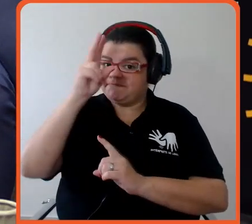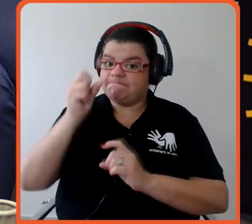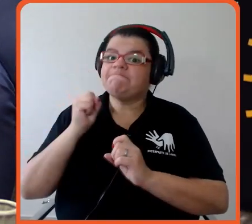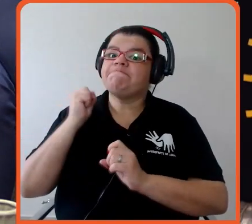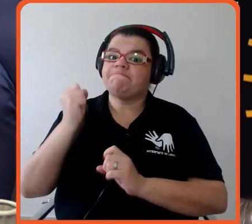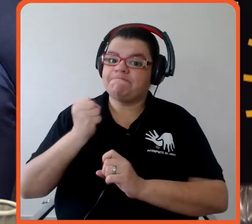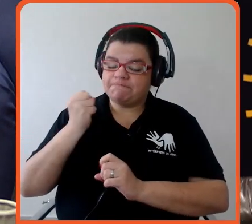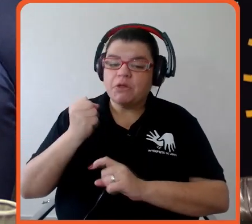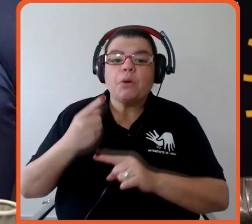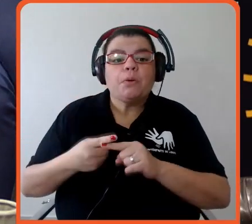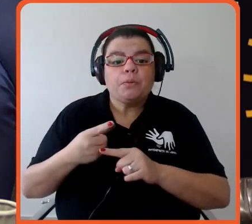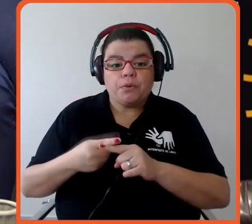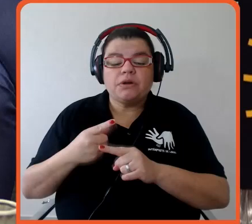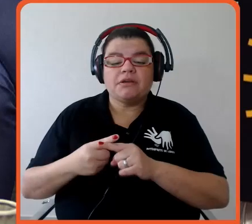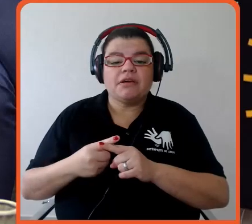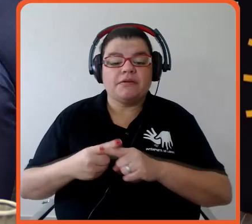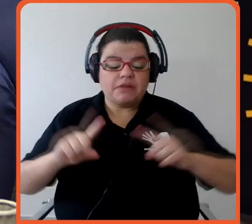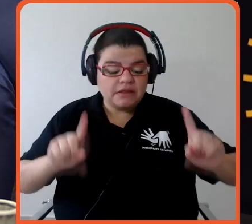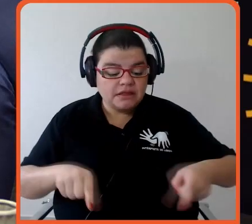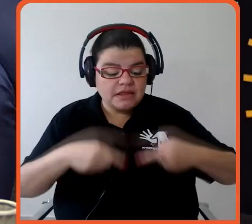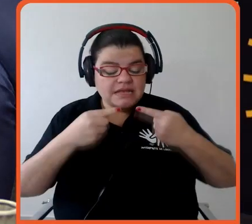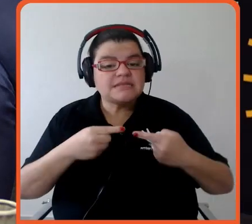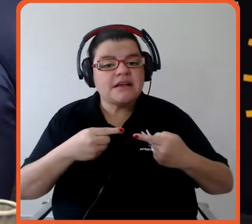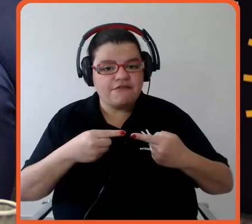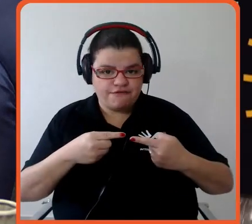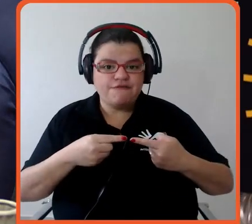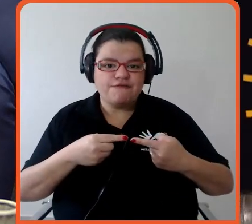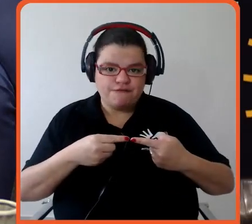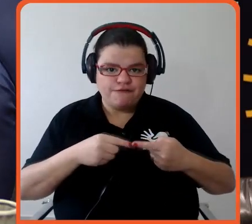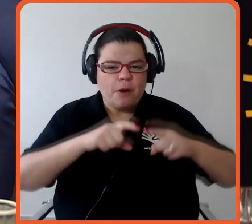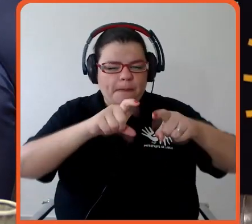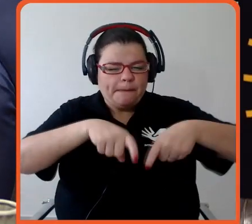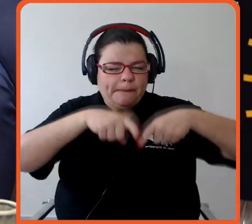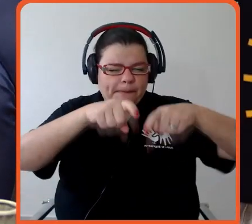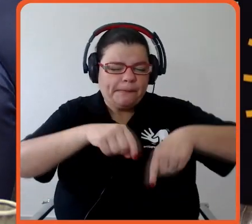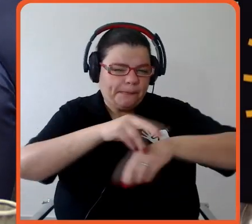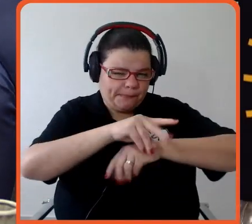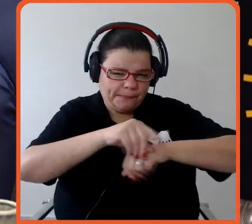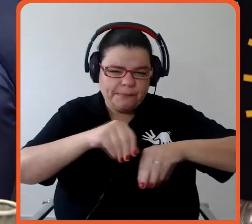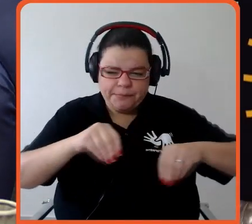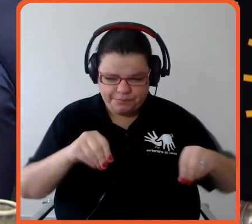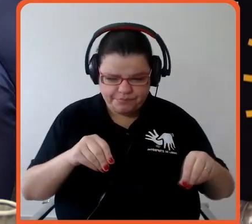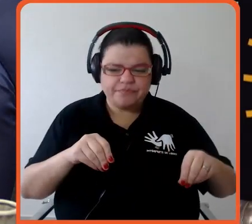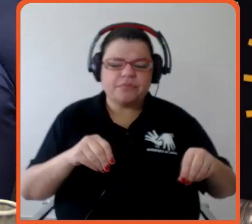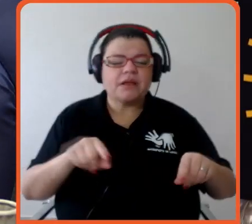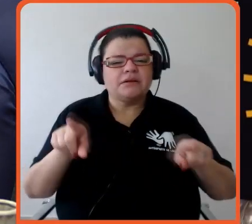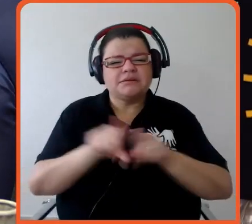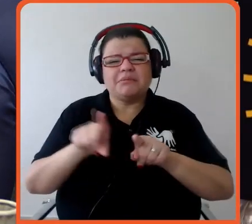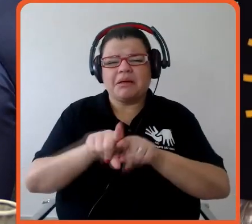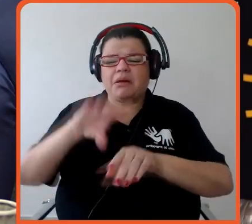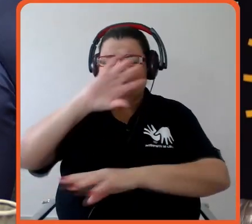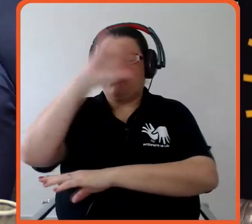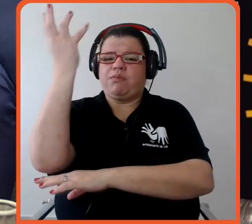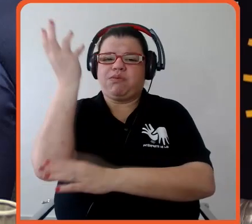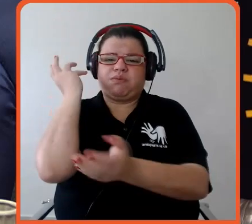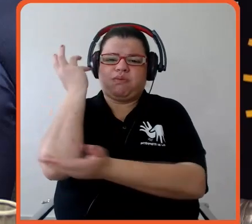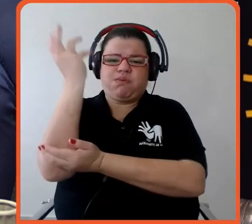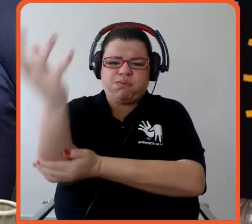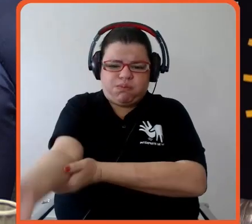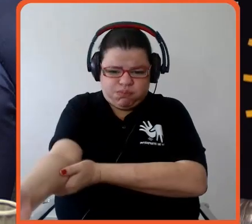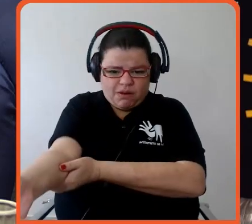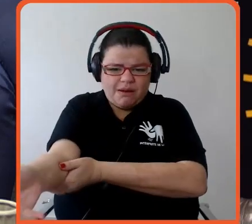a agropecuária brasileira. Mais especificamente para a pecuária, quando a gente fala tanto do desmatamento, isso se complementa com o segundo